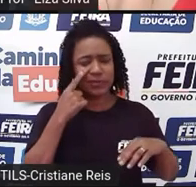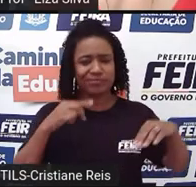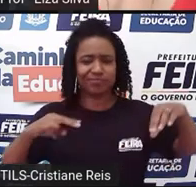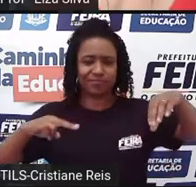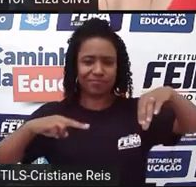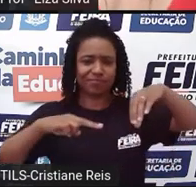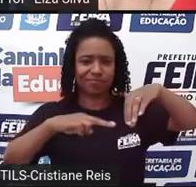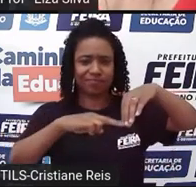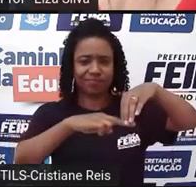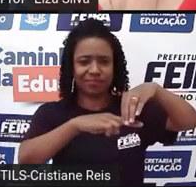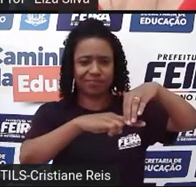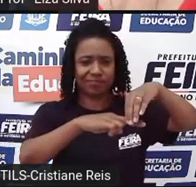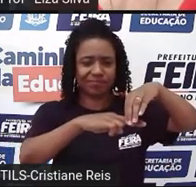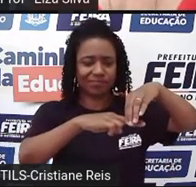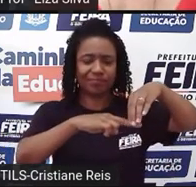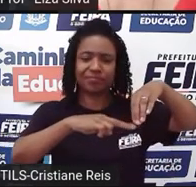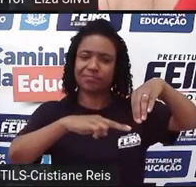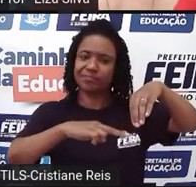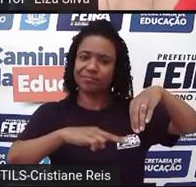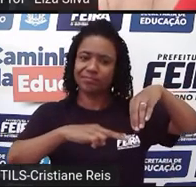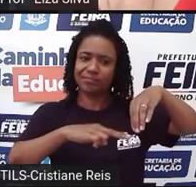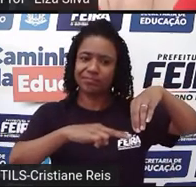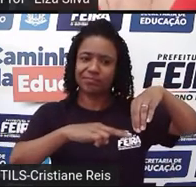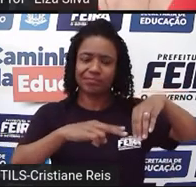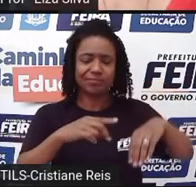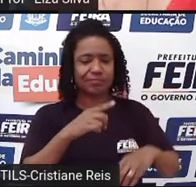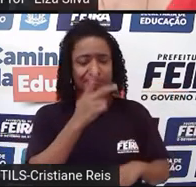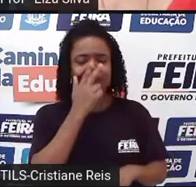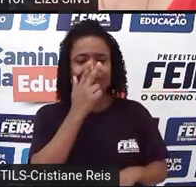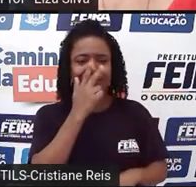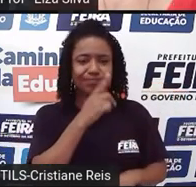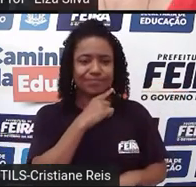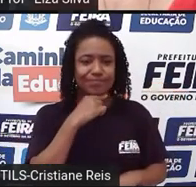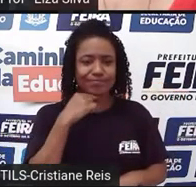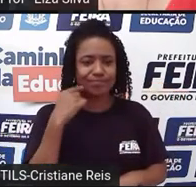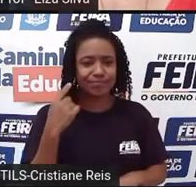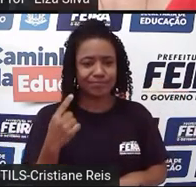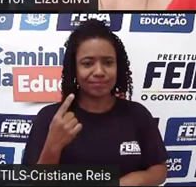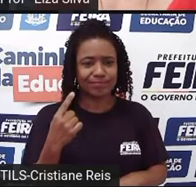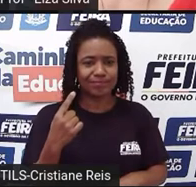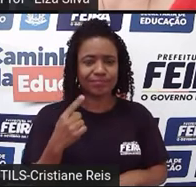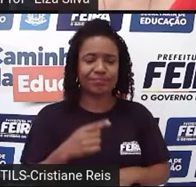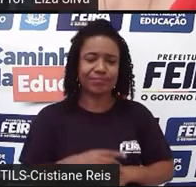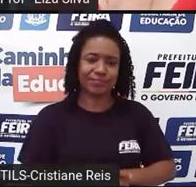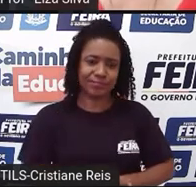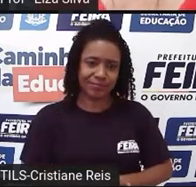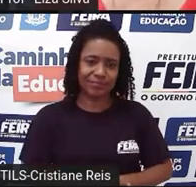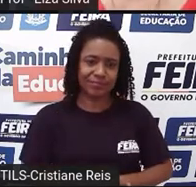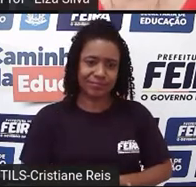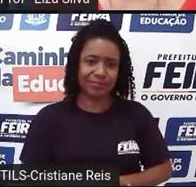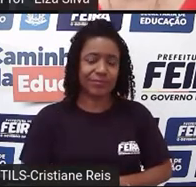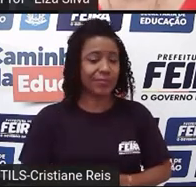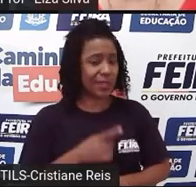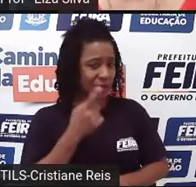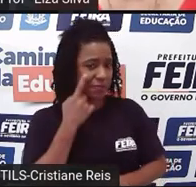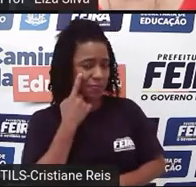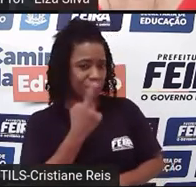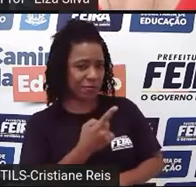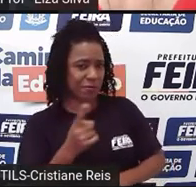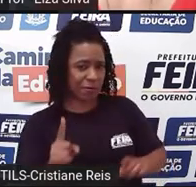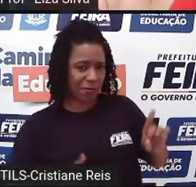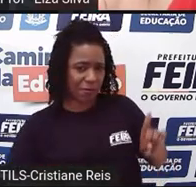deitada, como se estivesse morta, e encontra o primo do príncipe que iria se casar com ela,